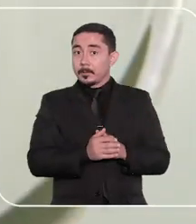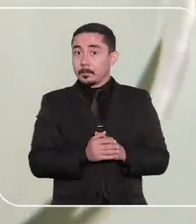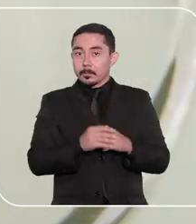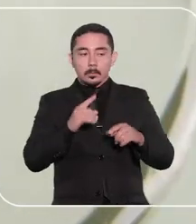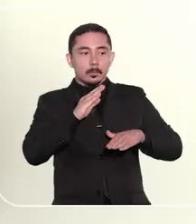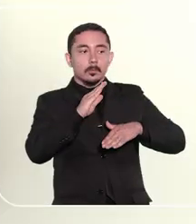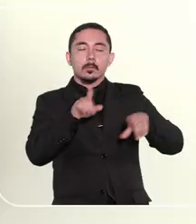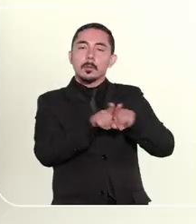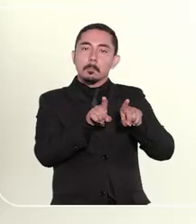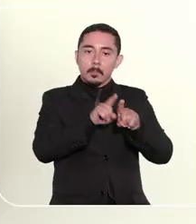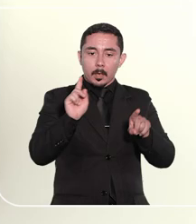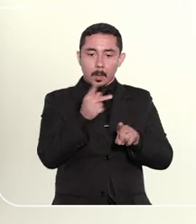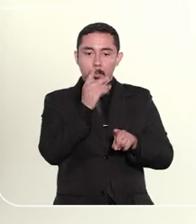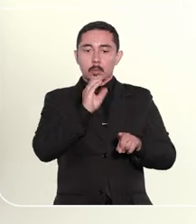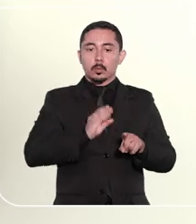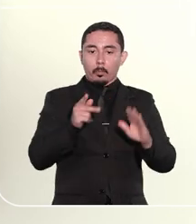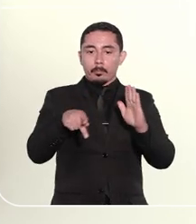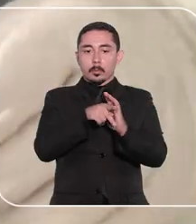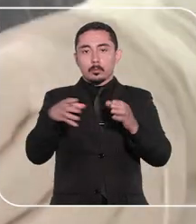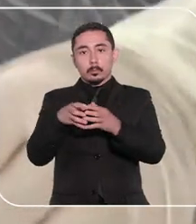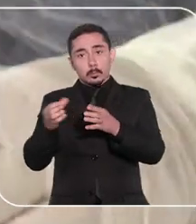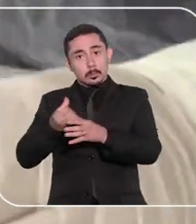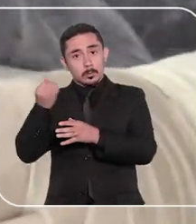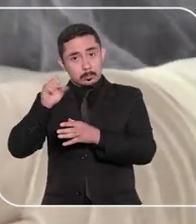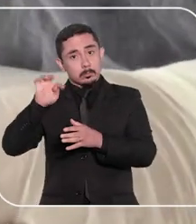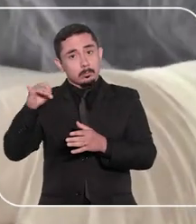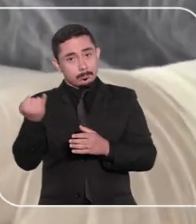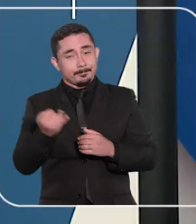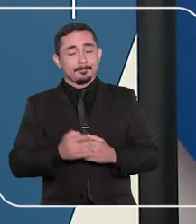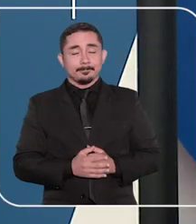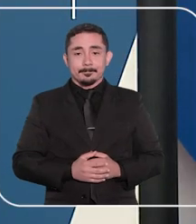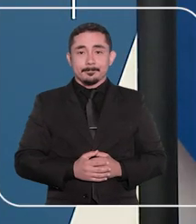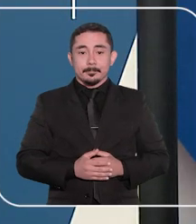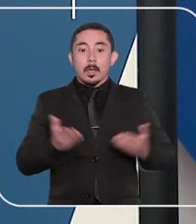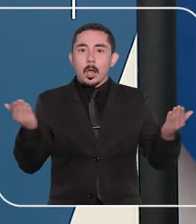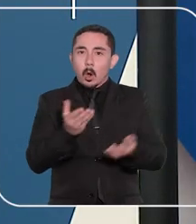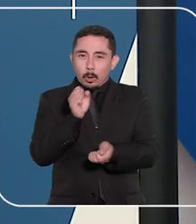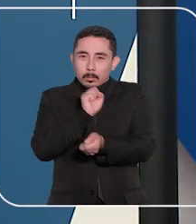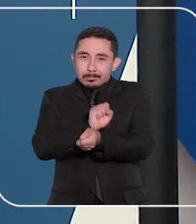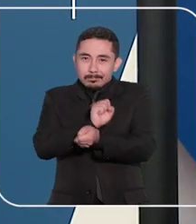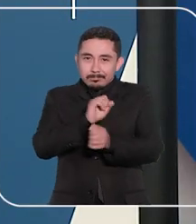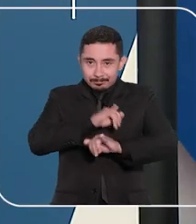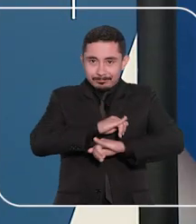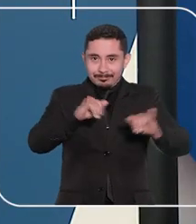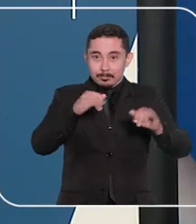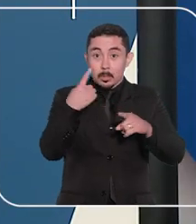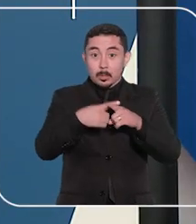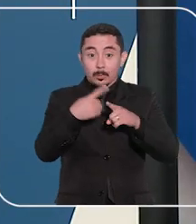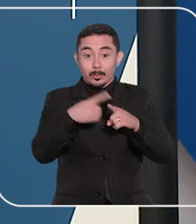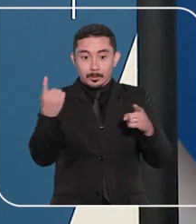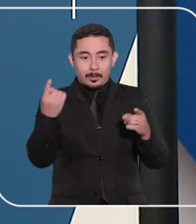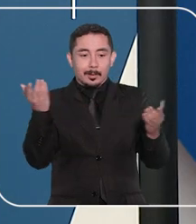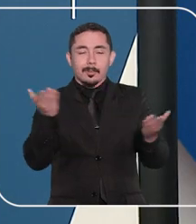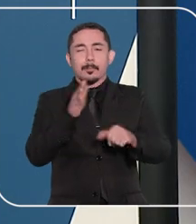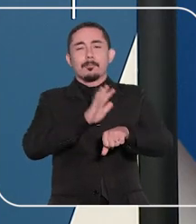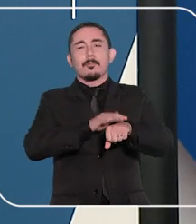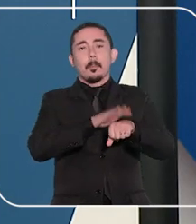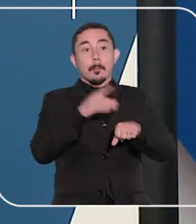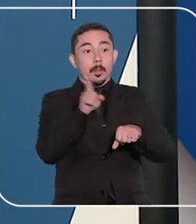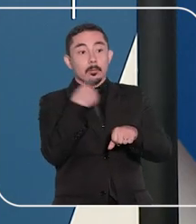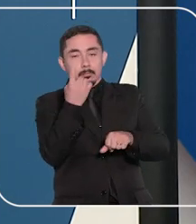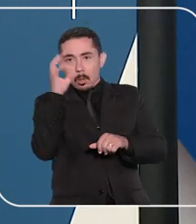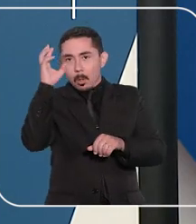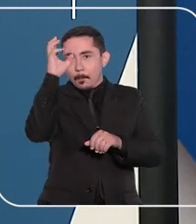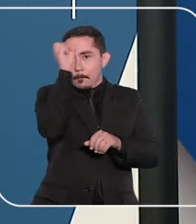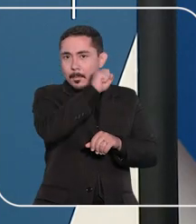julgamento do mérito do habeas corpus pela sexta turma do STJ. E agora a gente faz uma pausa nas notícias porque chegou o